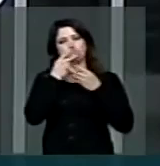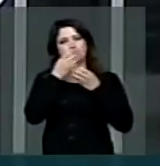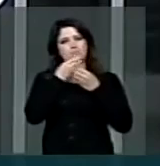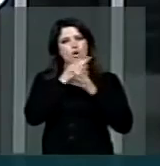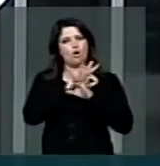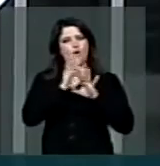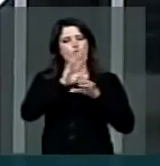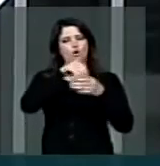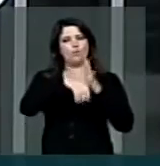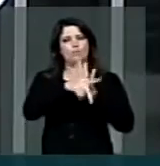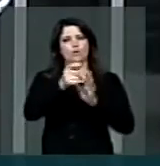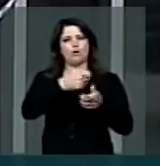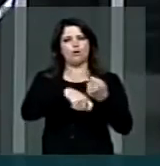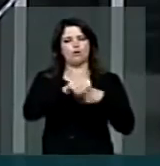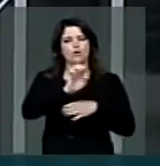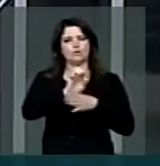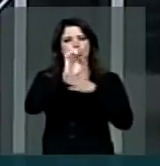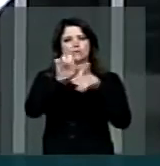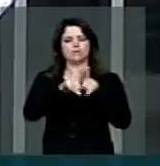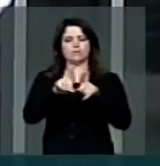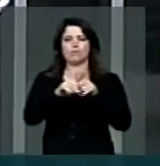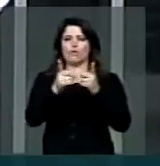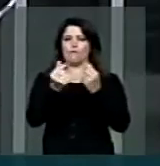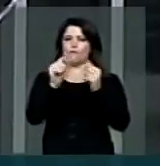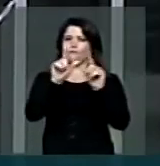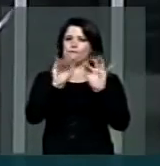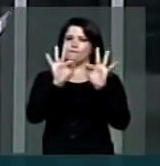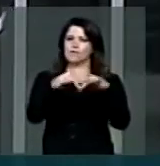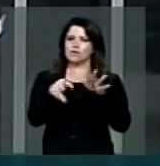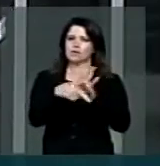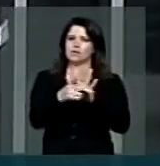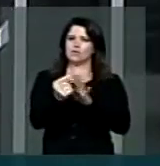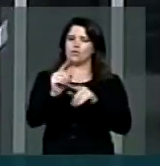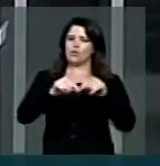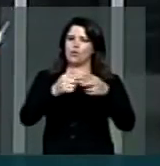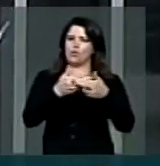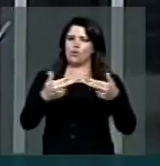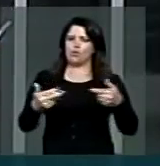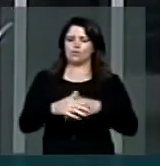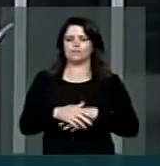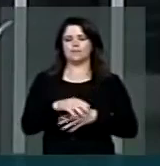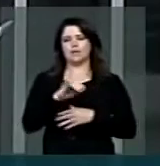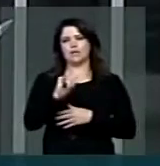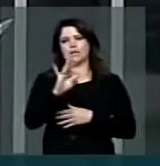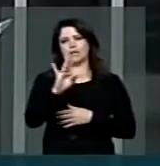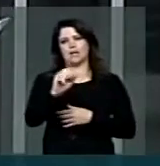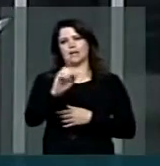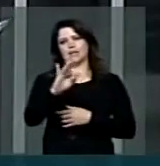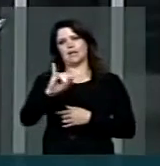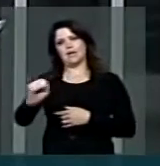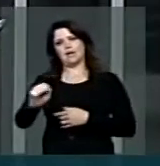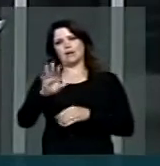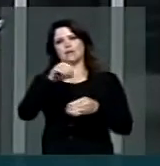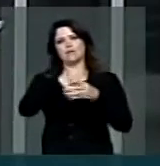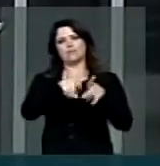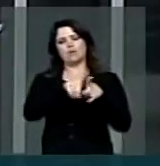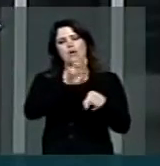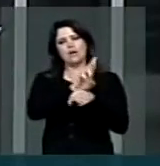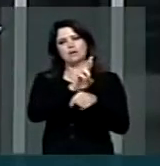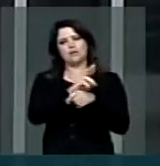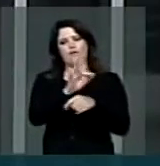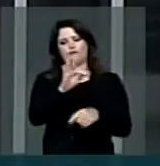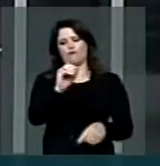na economia do estado e no custo final dos seus produtos. A Itataya também guarda enorme reserva de